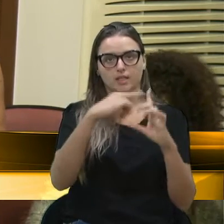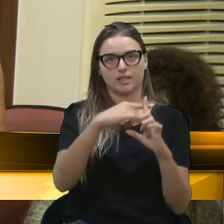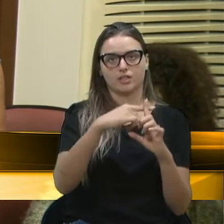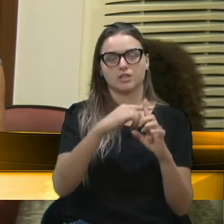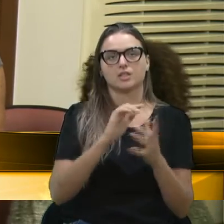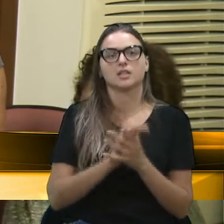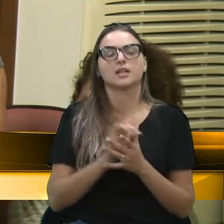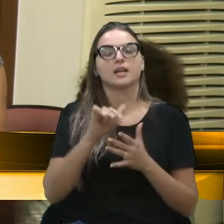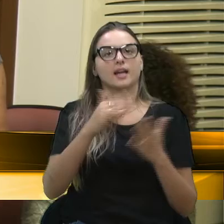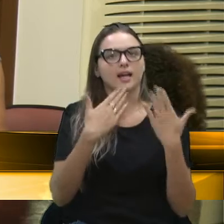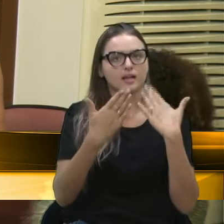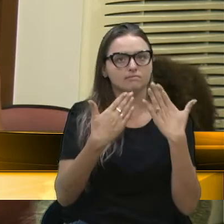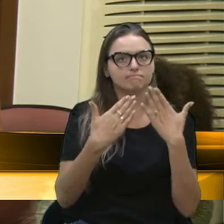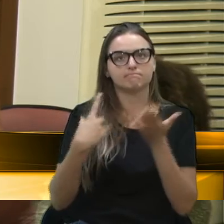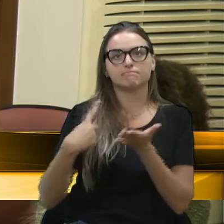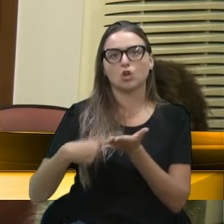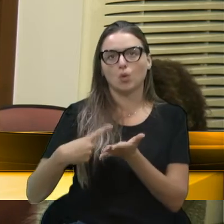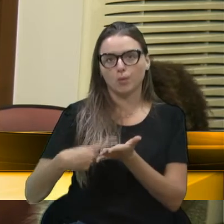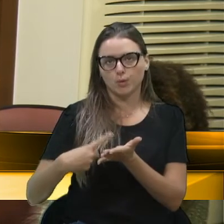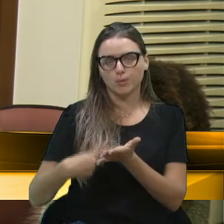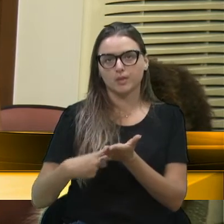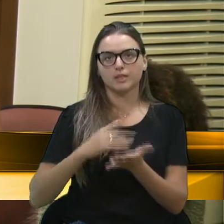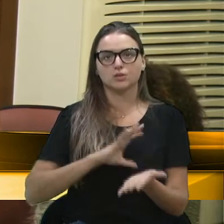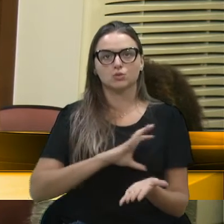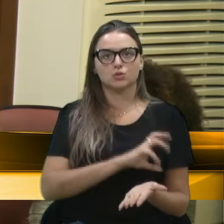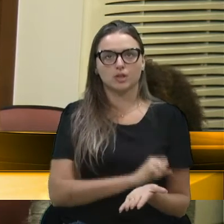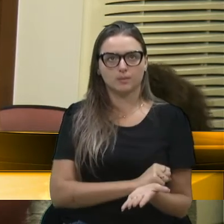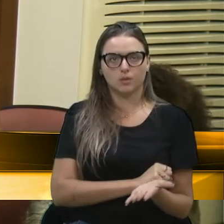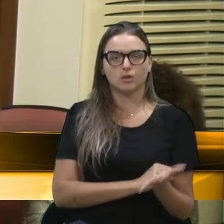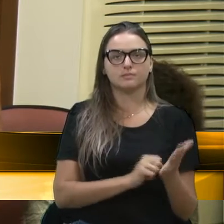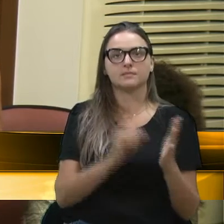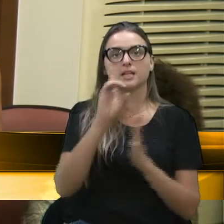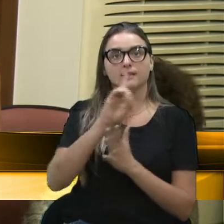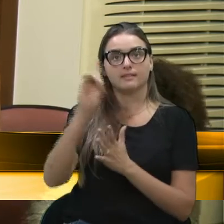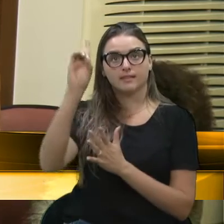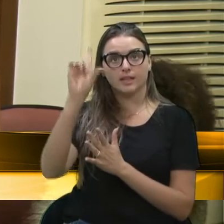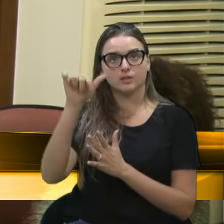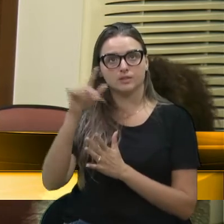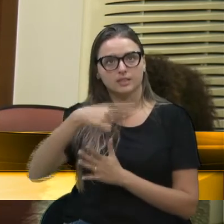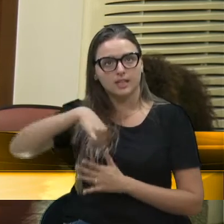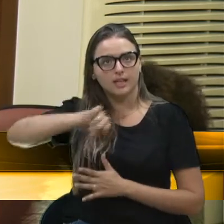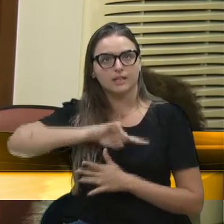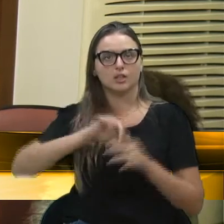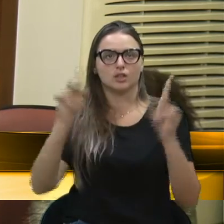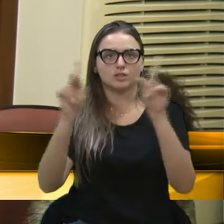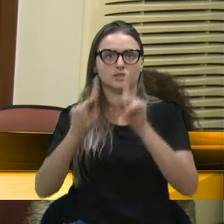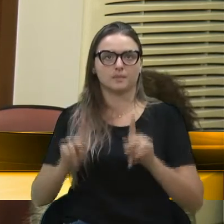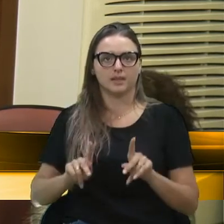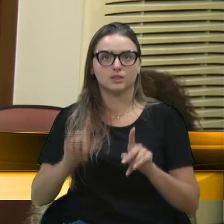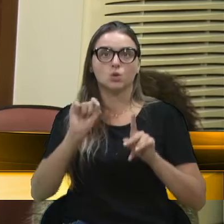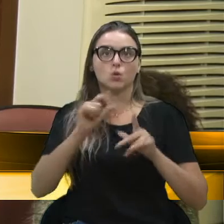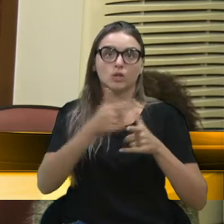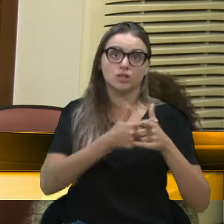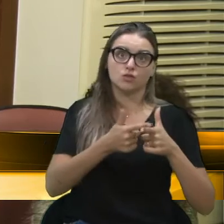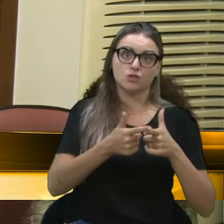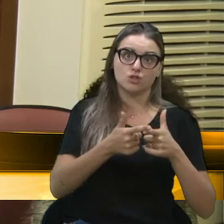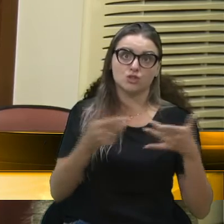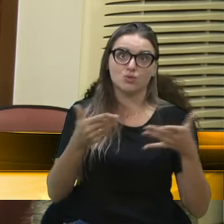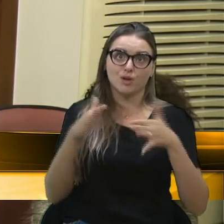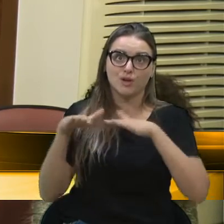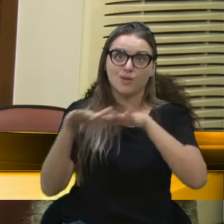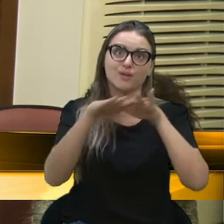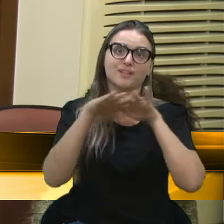diálogo, compromisso de amor e o lema Cristo é a nossa paz, do que era dividido, fez uma unidade. Então,